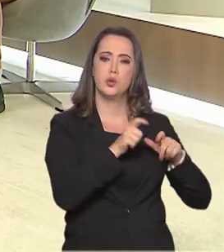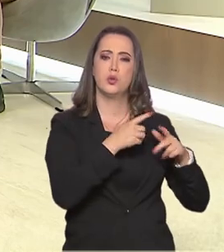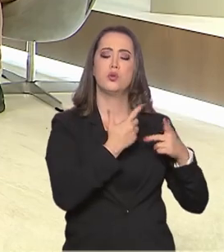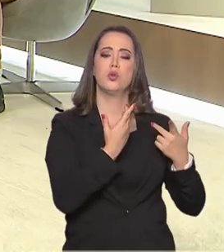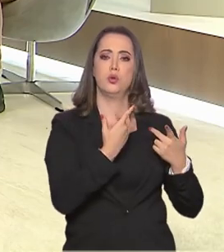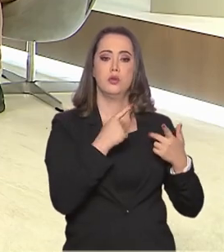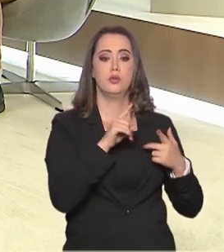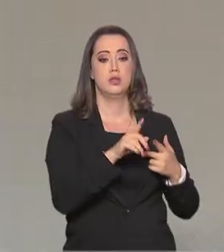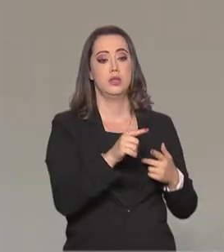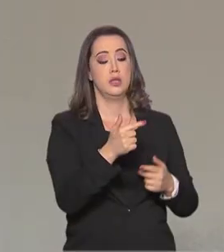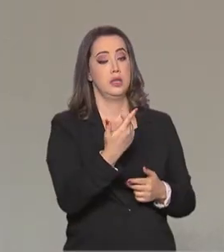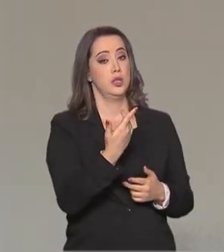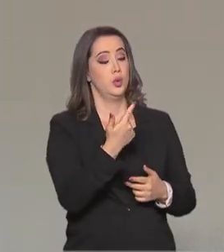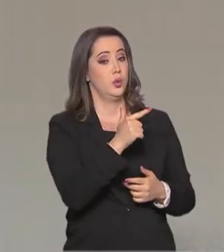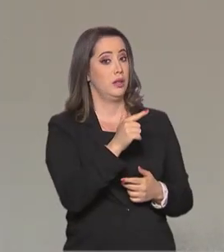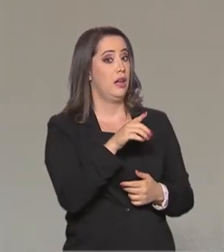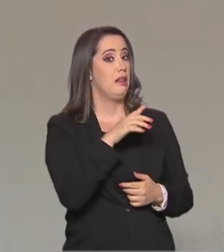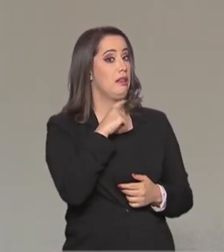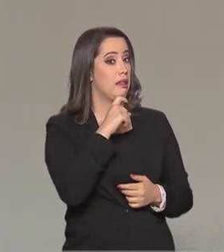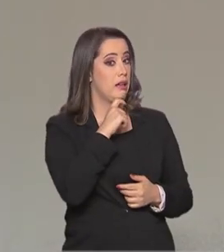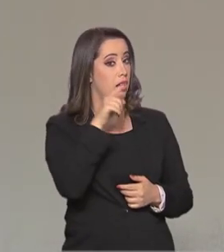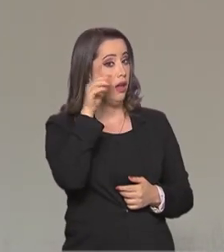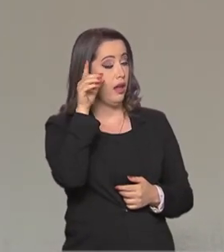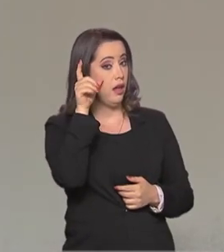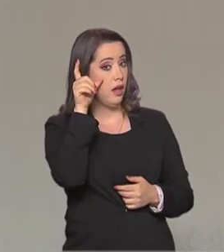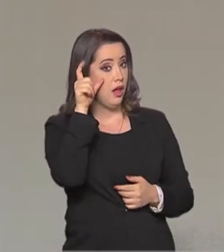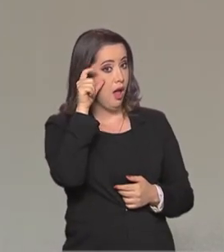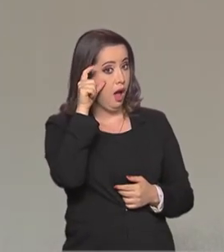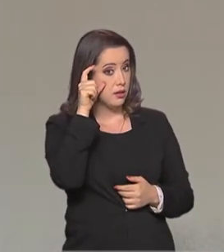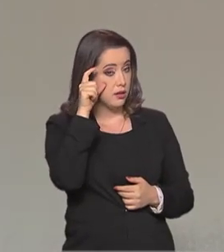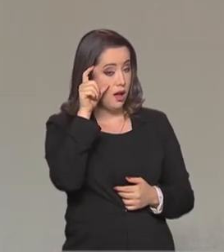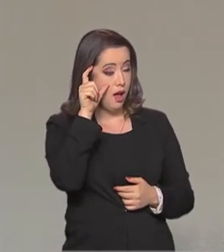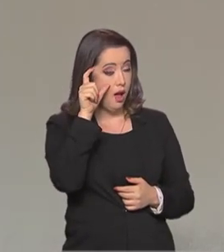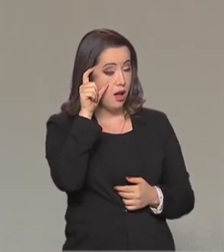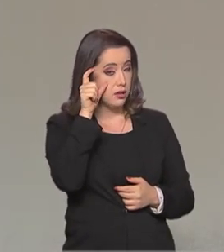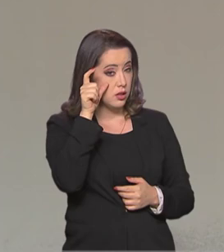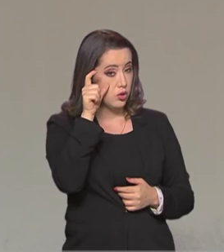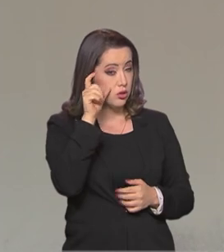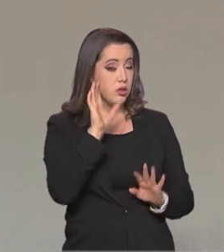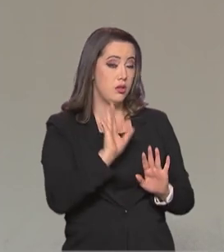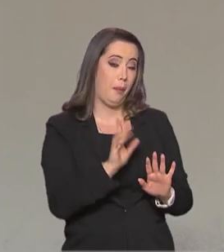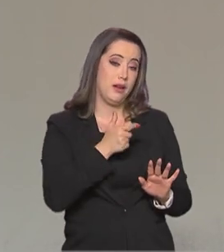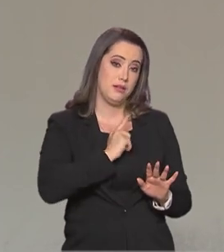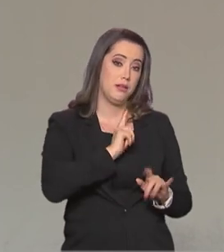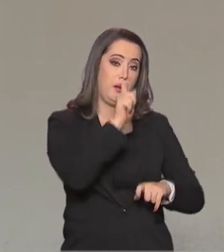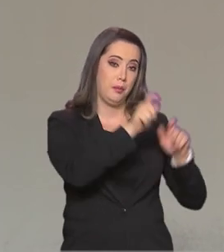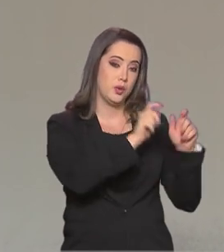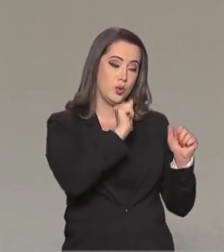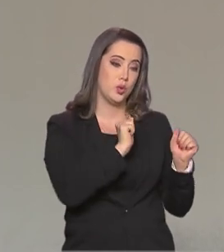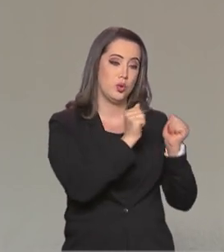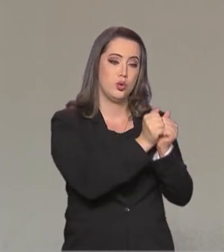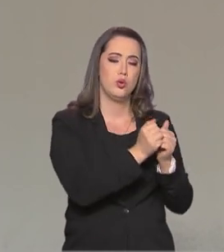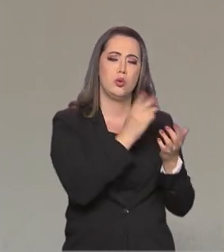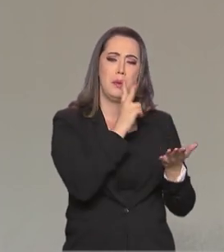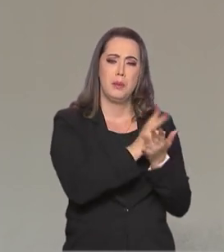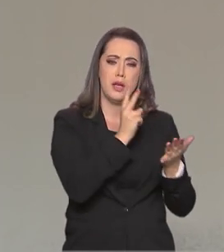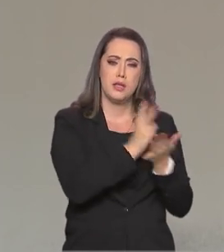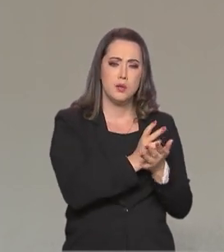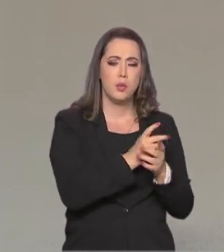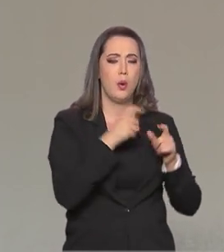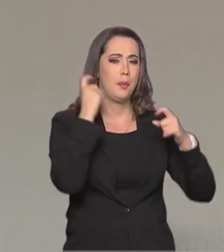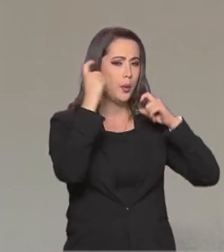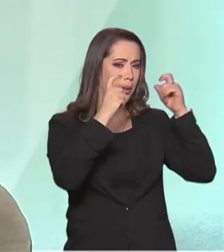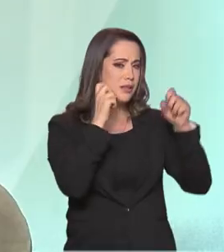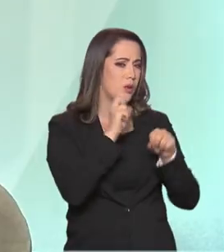que já saiu sem público, mas como é que está essa expectativa dos atletas de participar dessa Olimpíada em meio a uma pandemia, ainda com a preocupação do